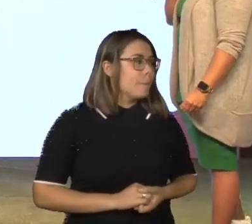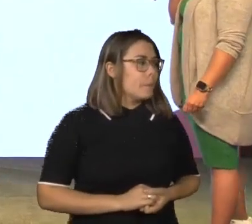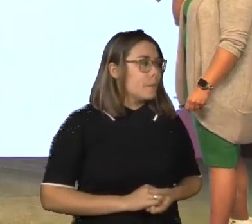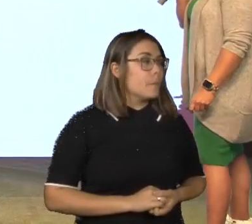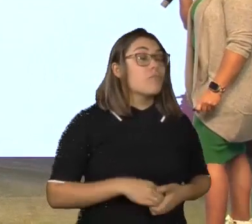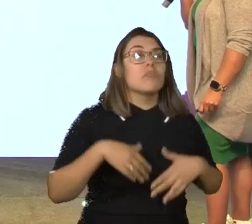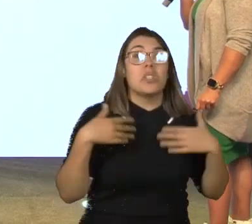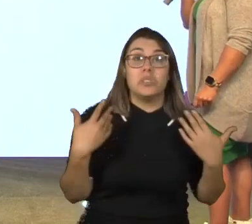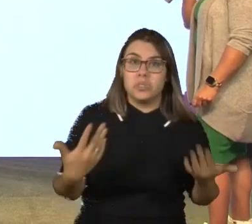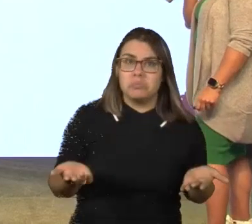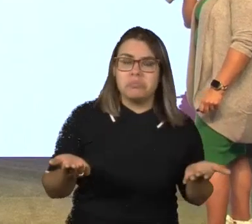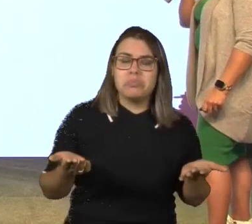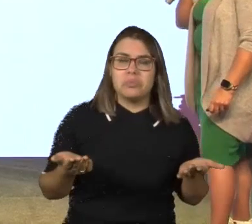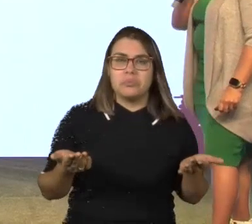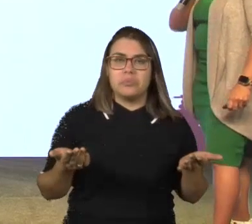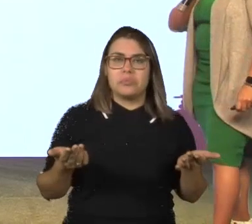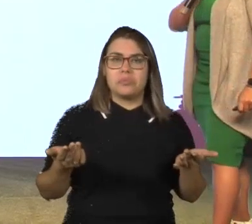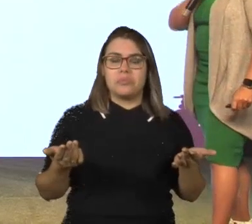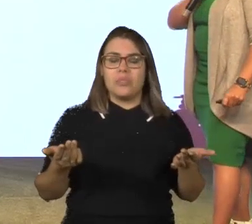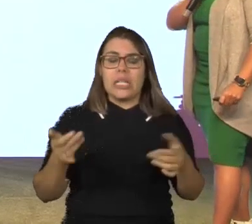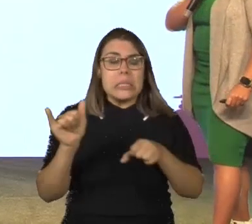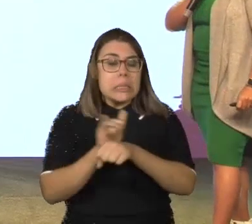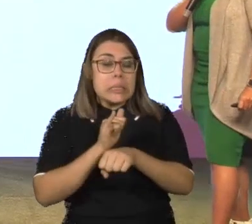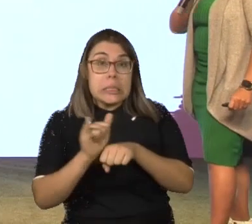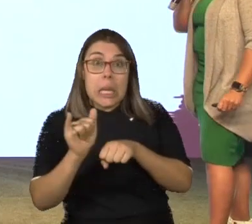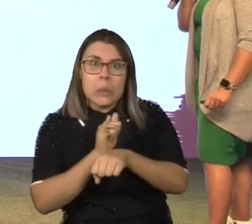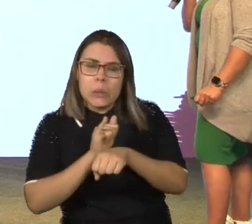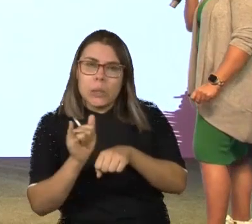Quando eu falo de estratégia,